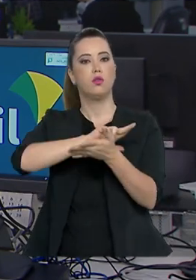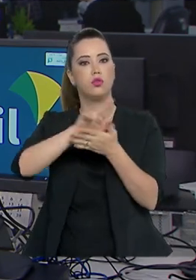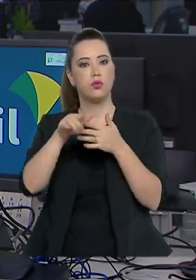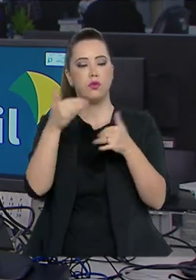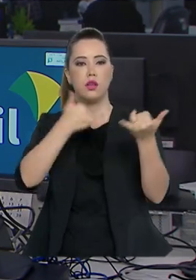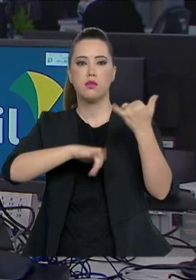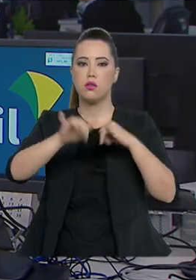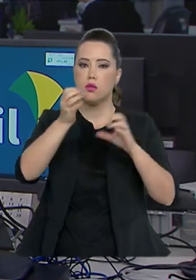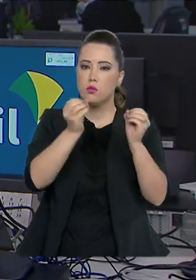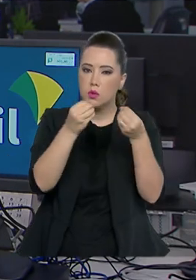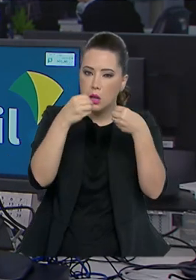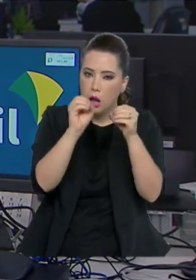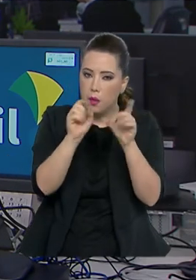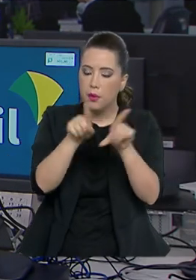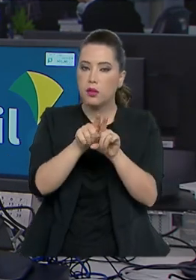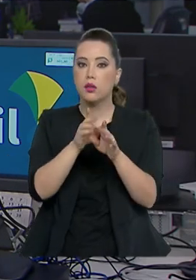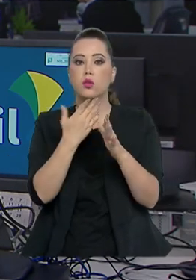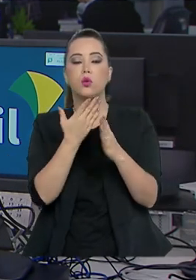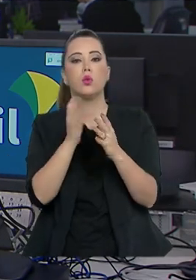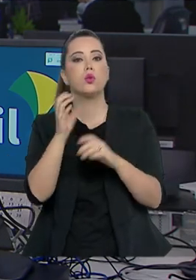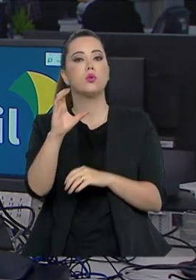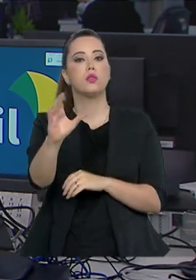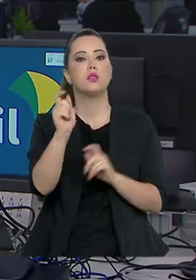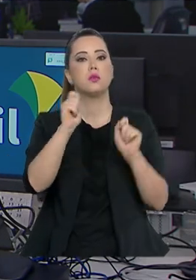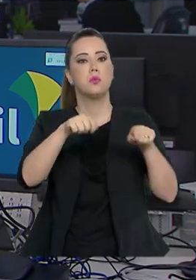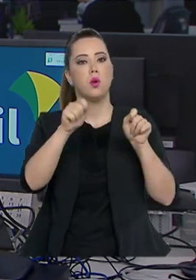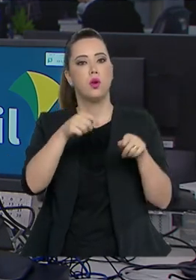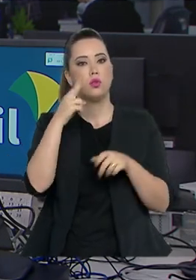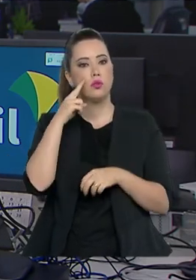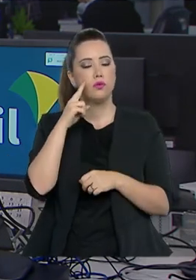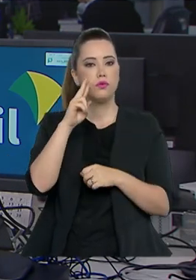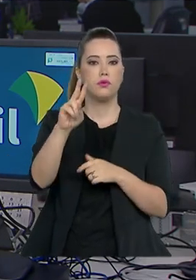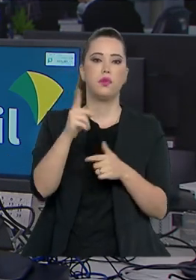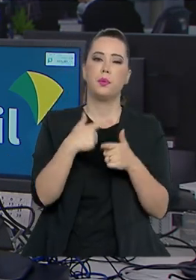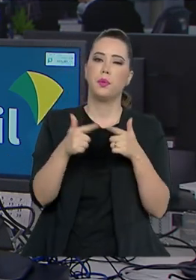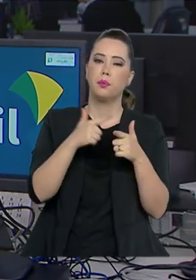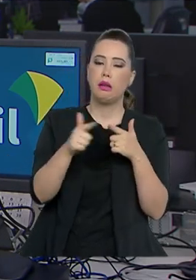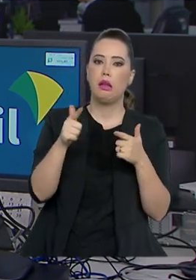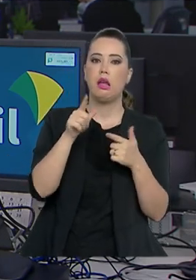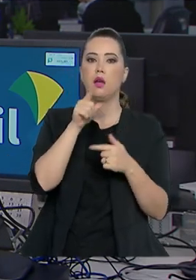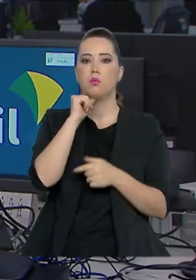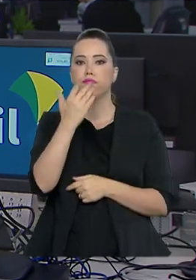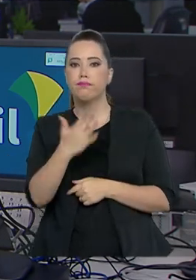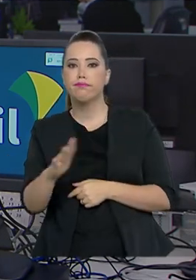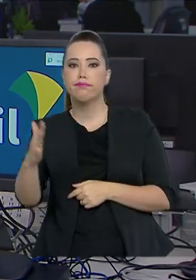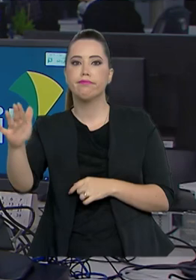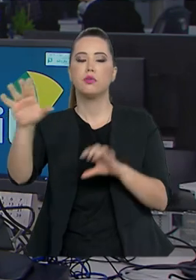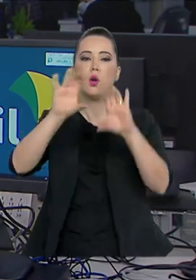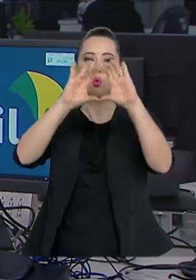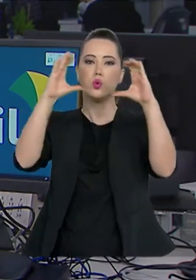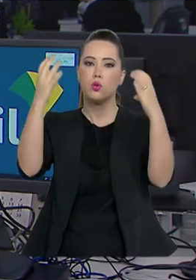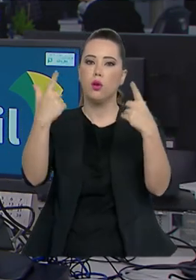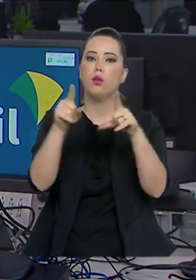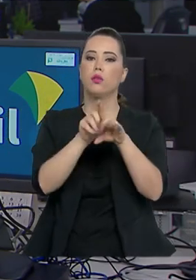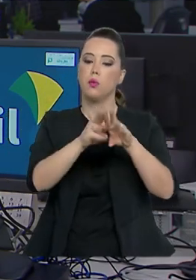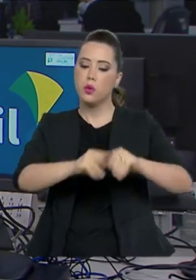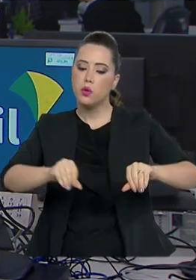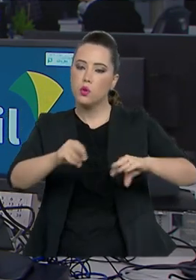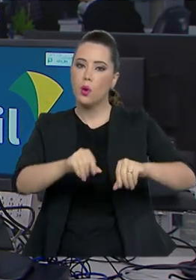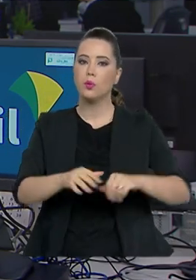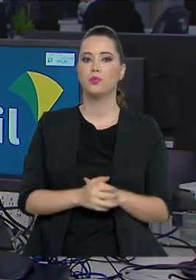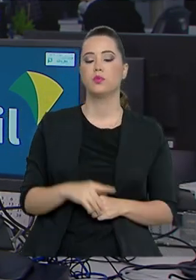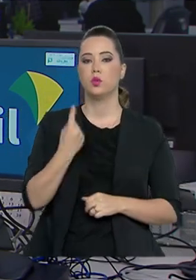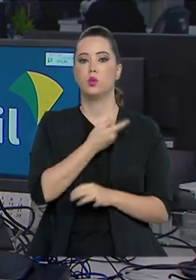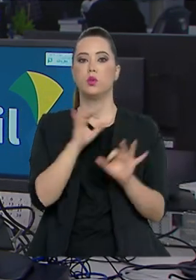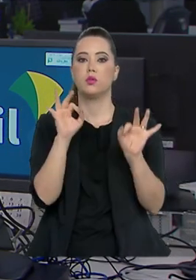laboratórios com equipamentos científicos capazes de mapear dados da atmosfera, oceano e solo marinho. O governo